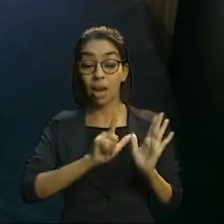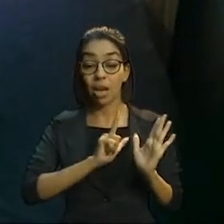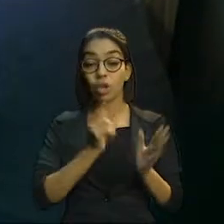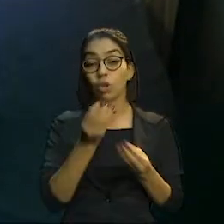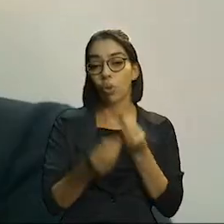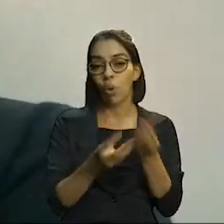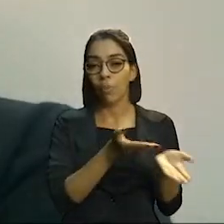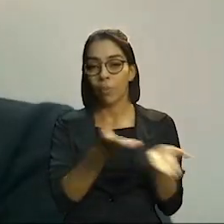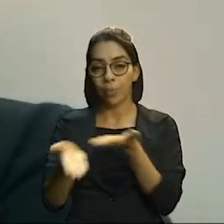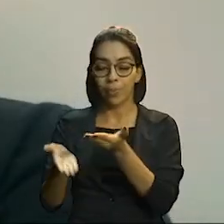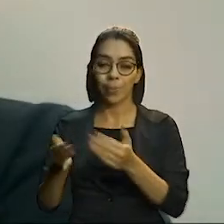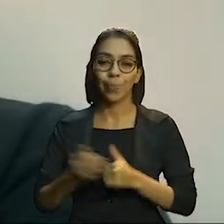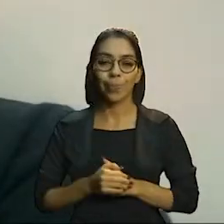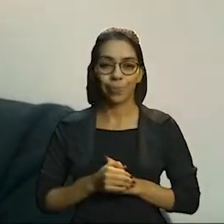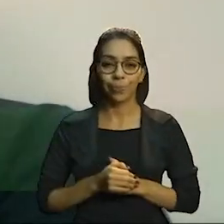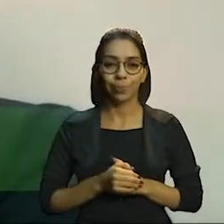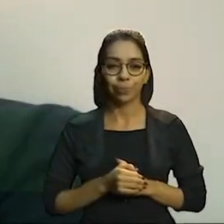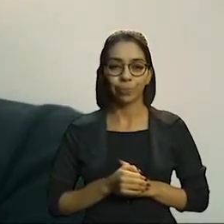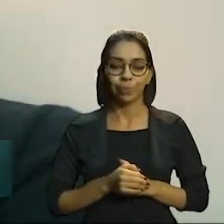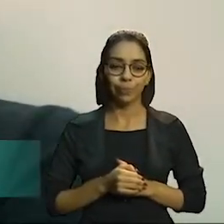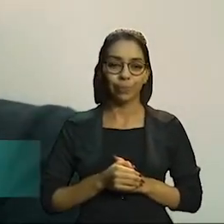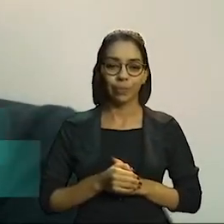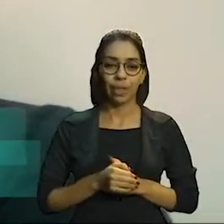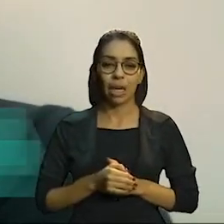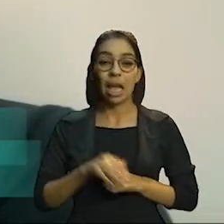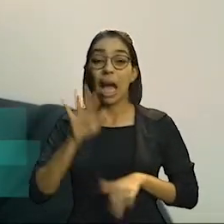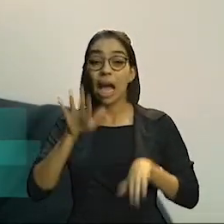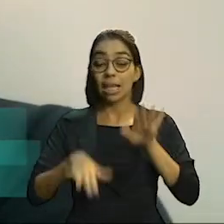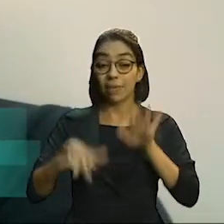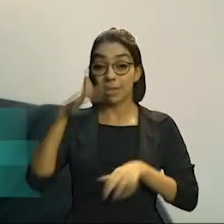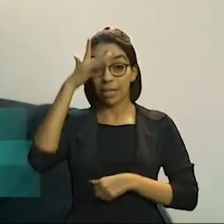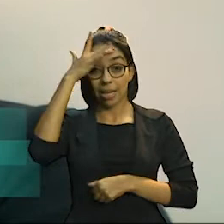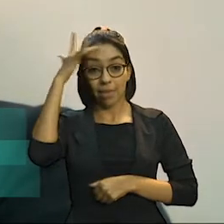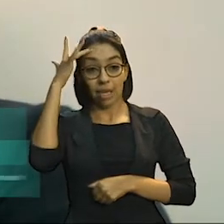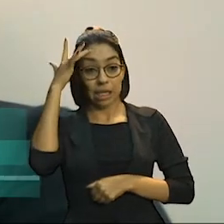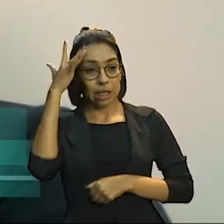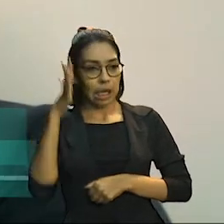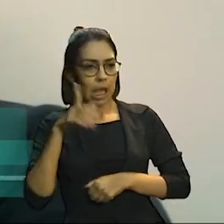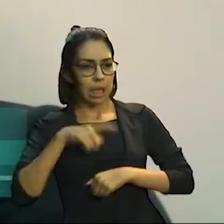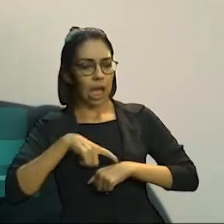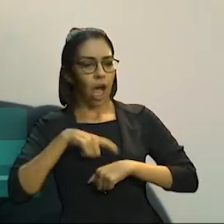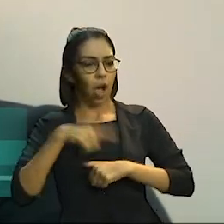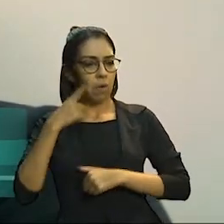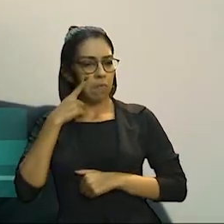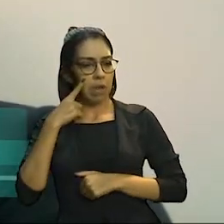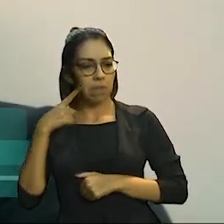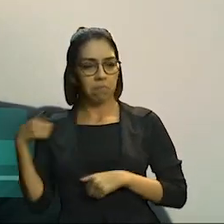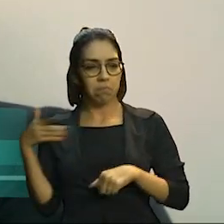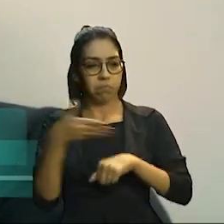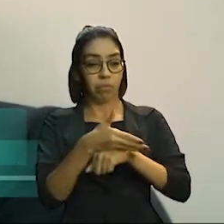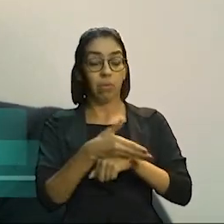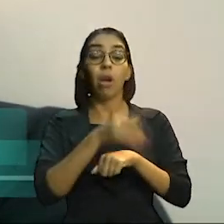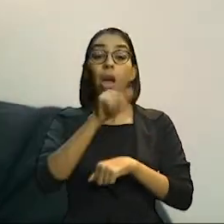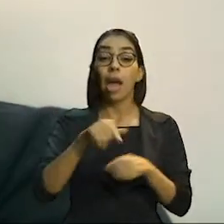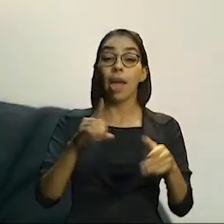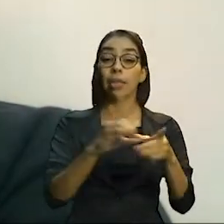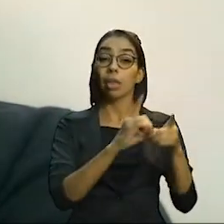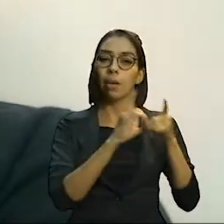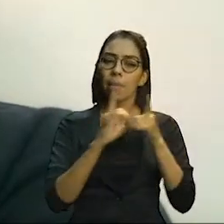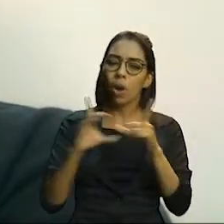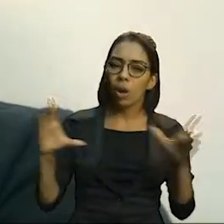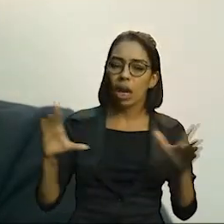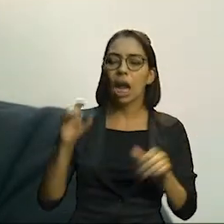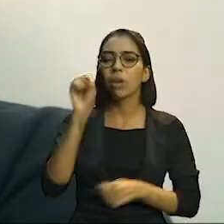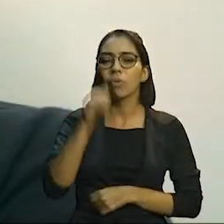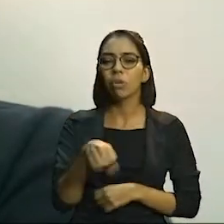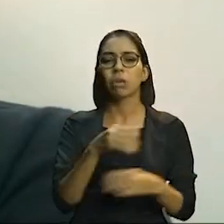negócios. Muita gente tem entrado, a gente chama de paraquedas nesse nosso setor, ele é um setor, apesar de bastante democrático, eclético, tem